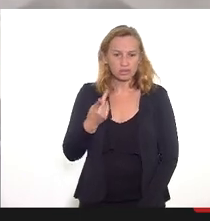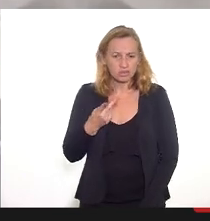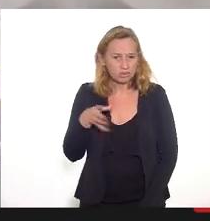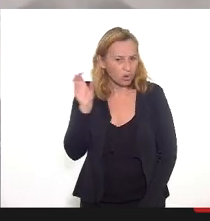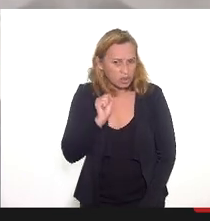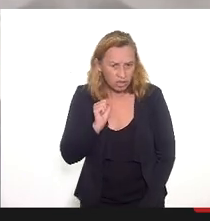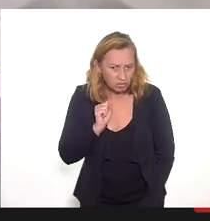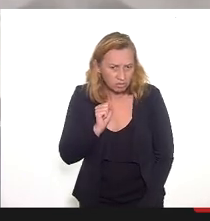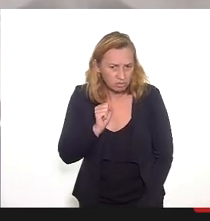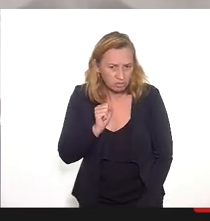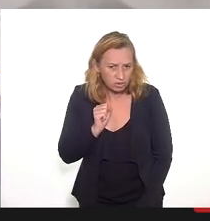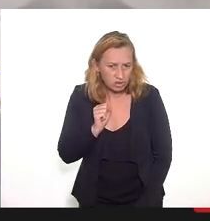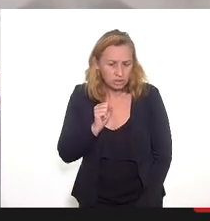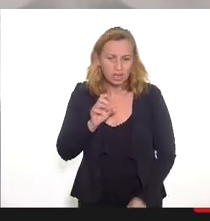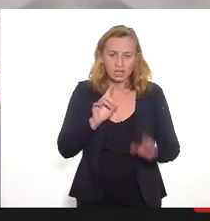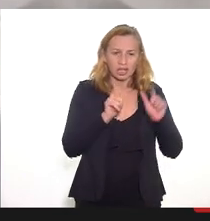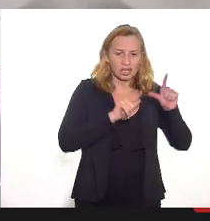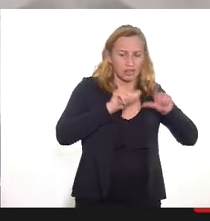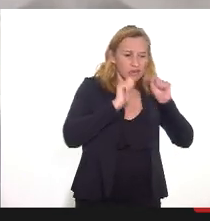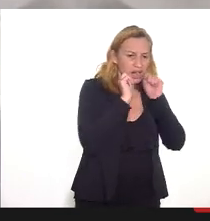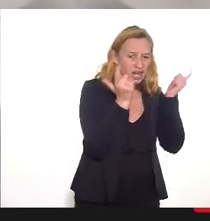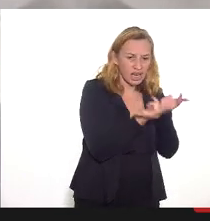ouvindo, não? Teve alérgico?